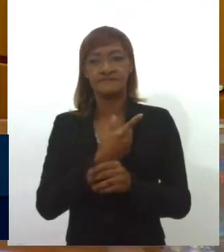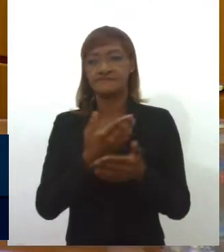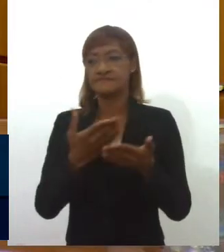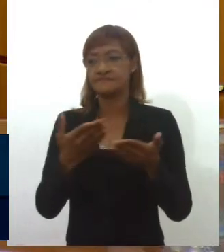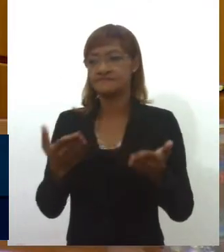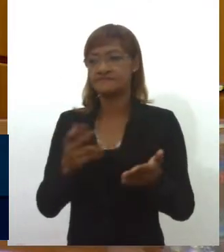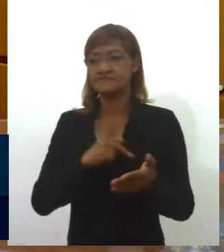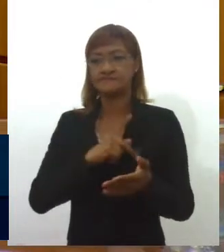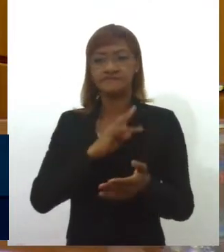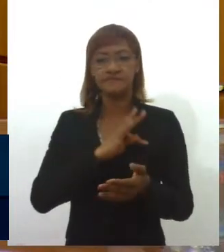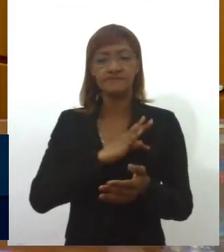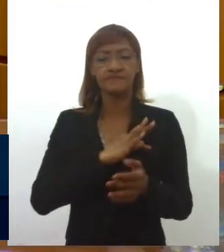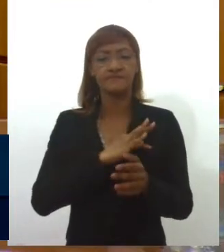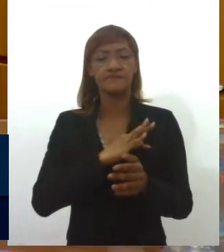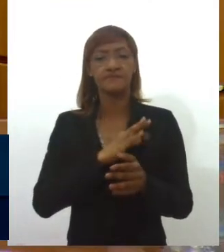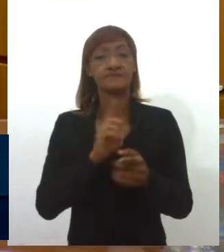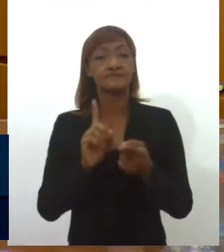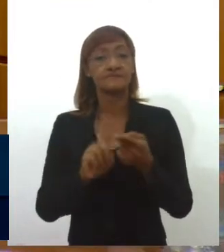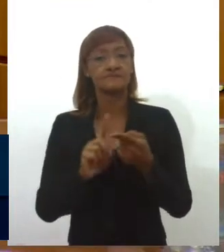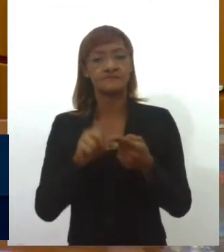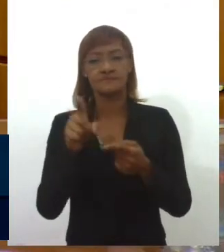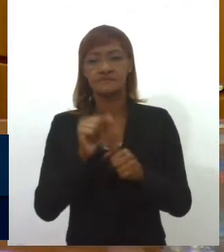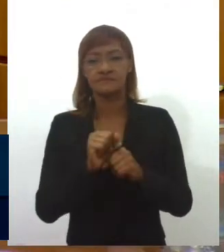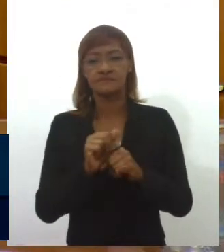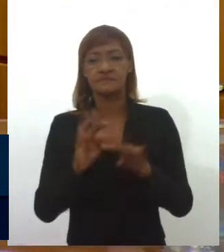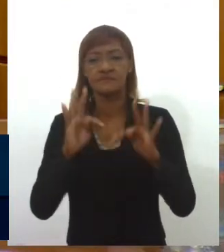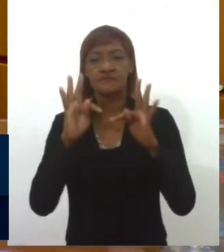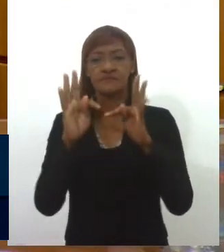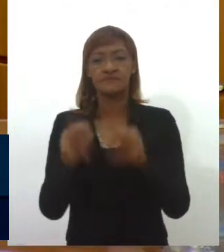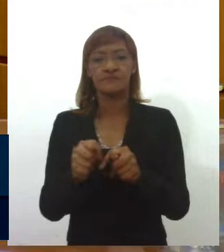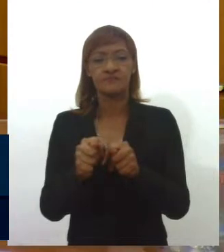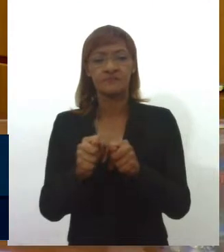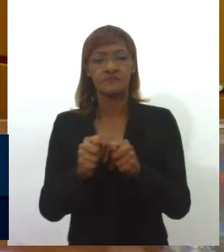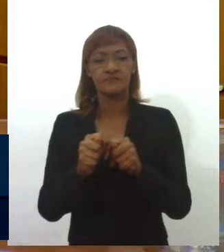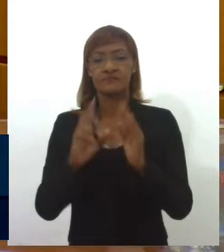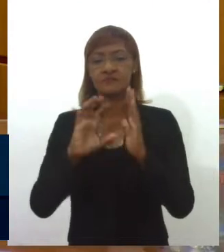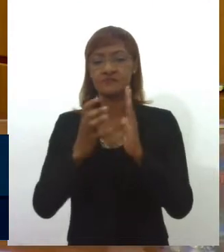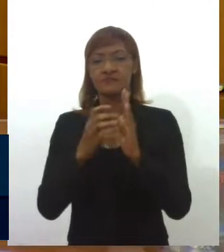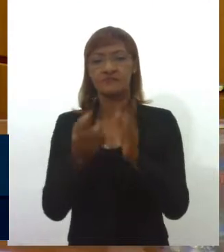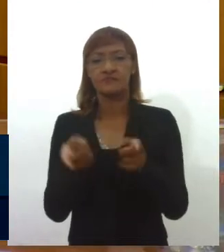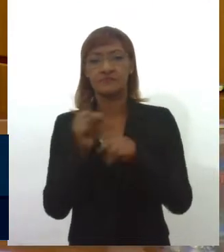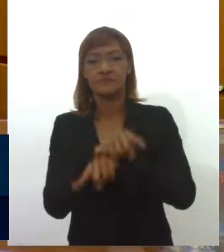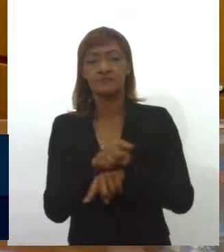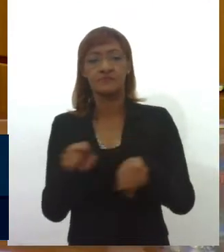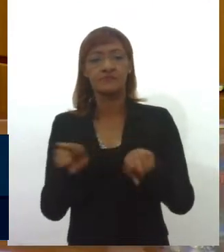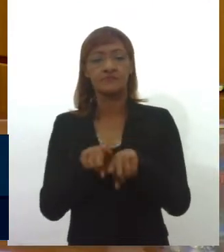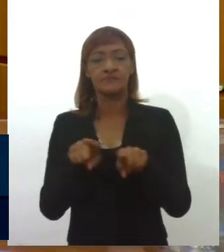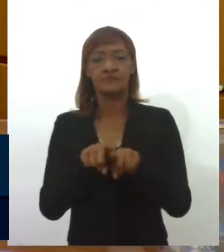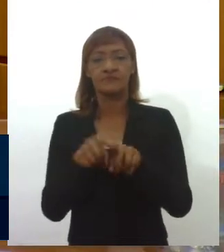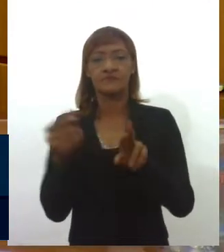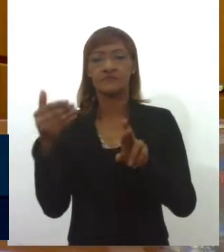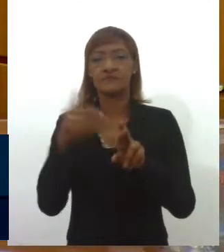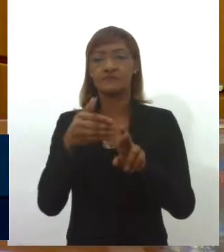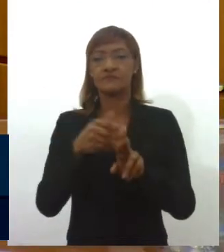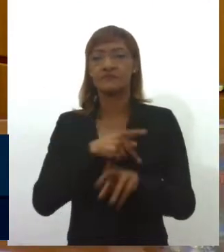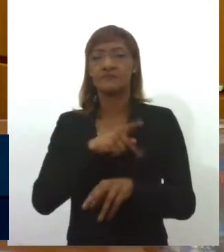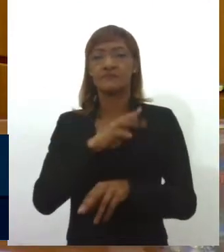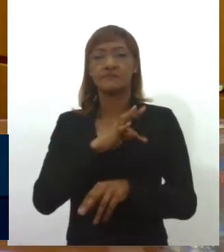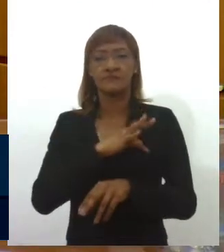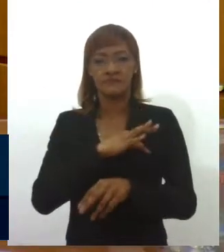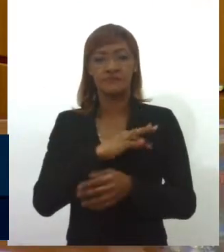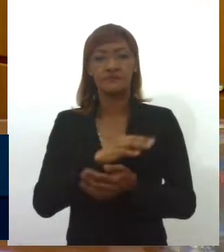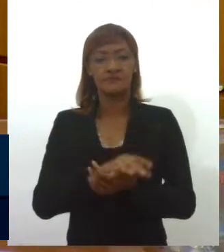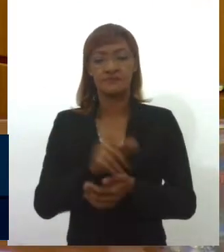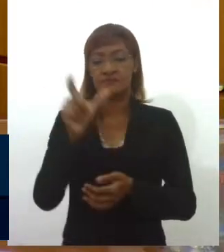PT, mas todos que são da esquerda, com certeza, tem no PT uma referência partidária